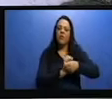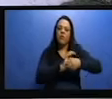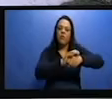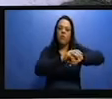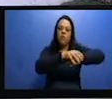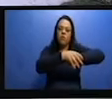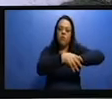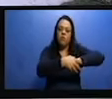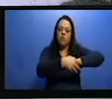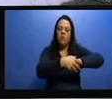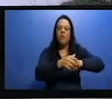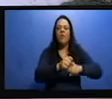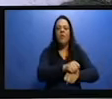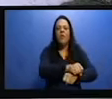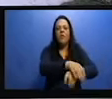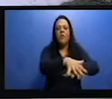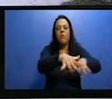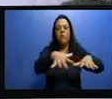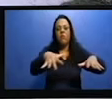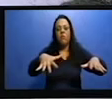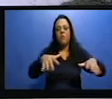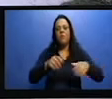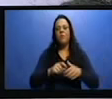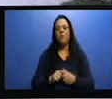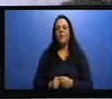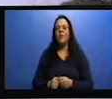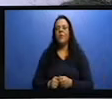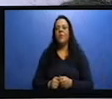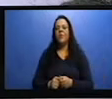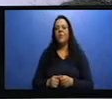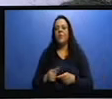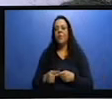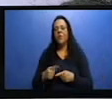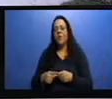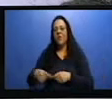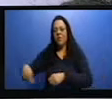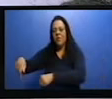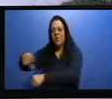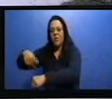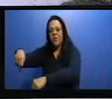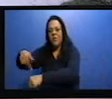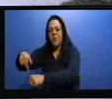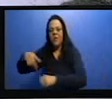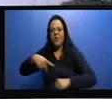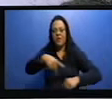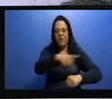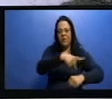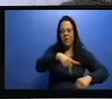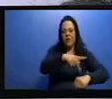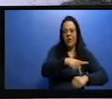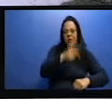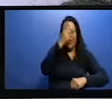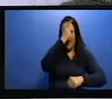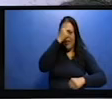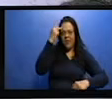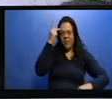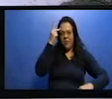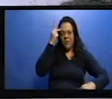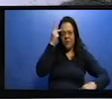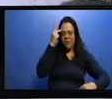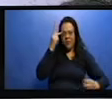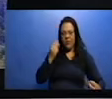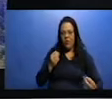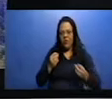dessa intensa troca, dessa intensa interconexão entre os países, isso favoreceu a disseminação